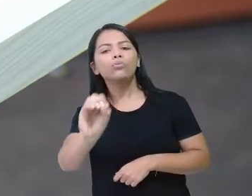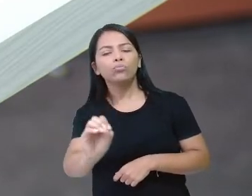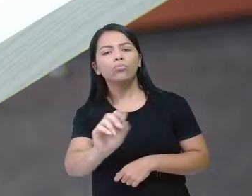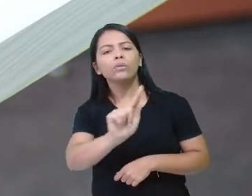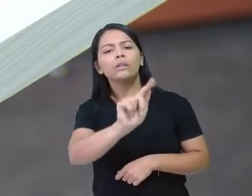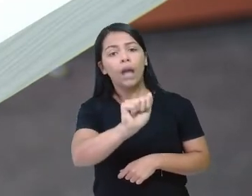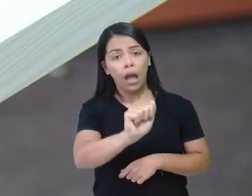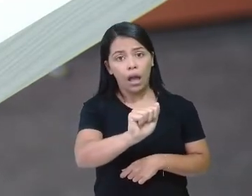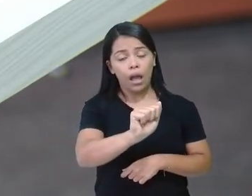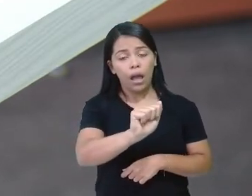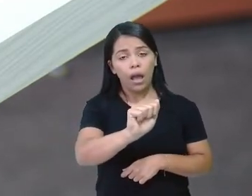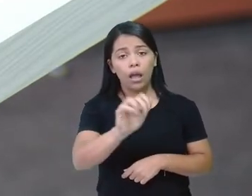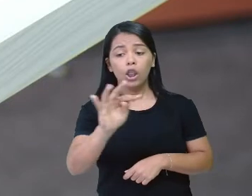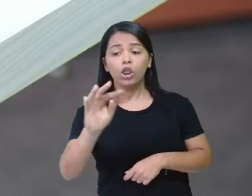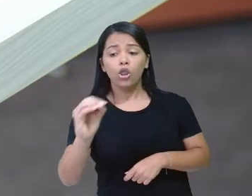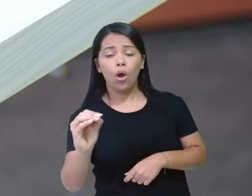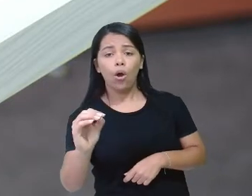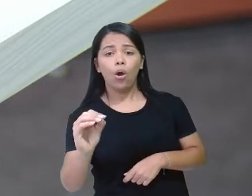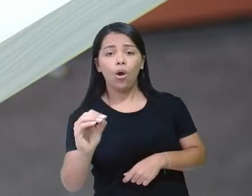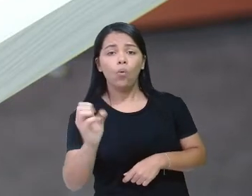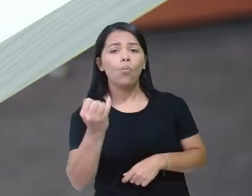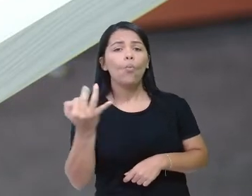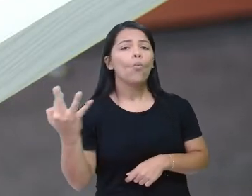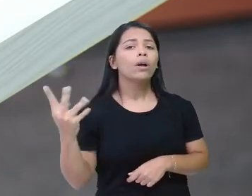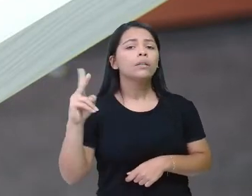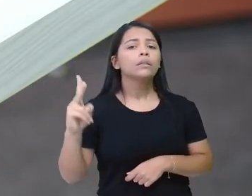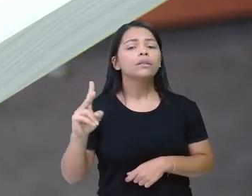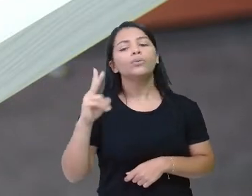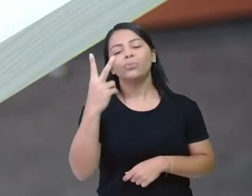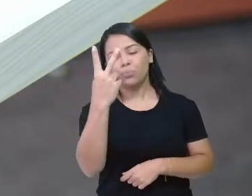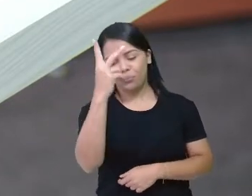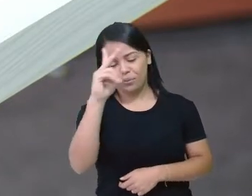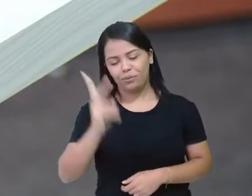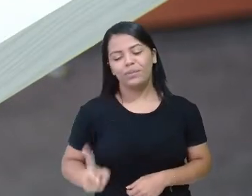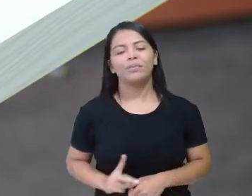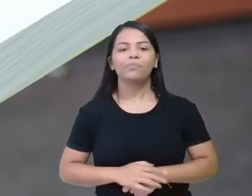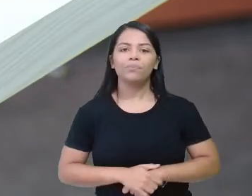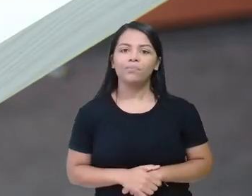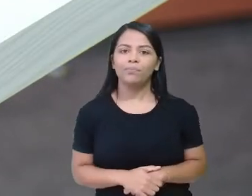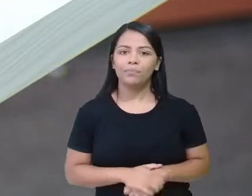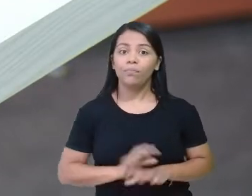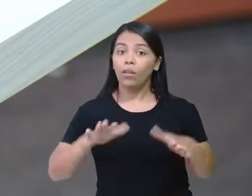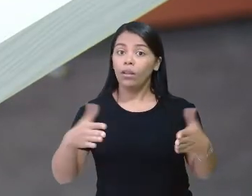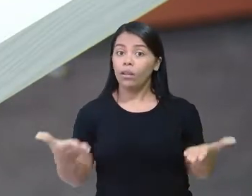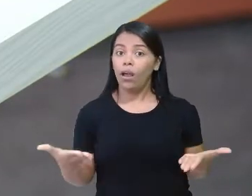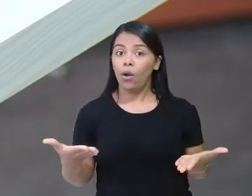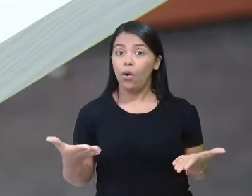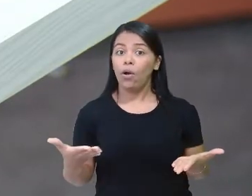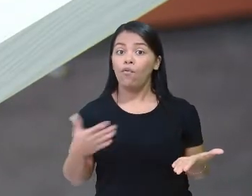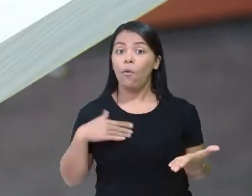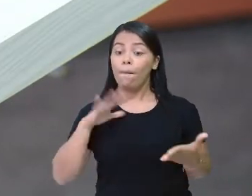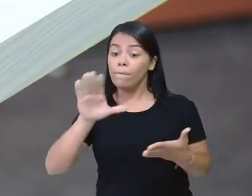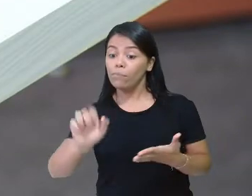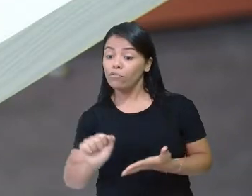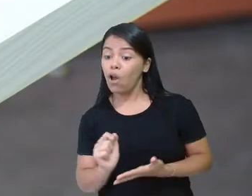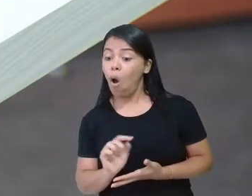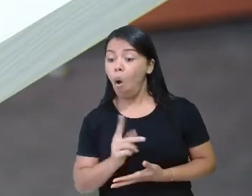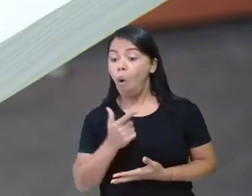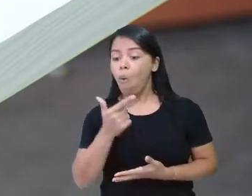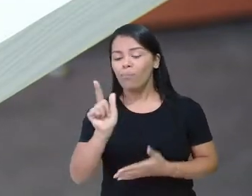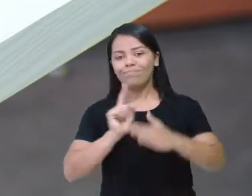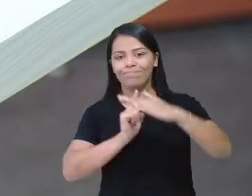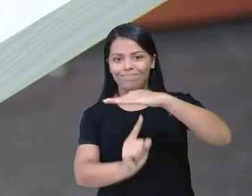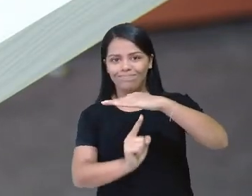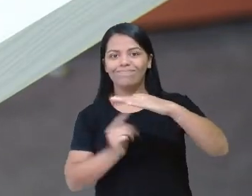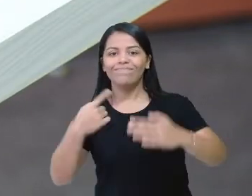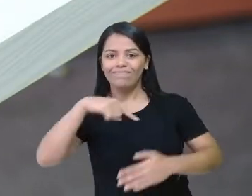Gá. Tó. Quantas vezes? Duas vezes. Vou puxar o outro personagem no nosso conto hoje, tá?